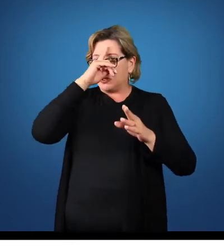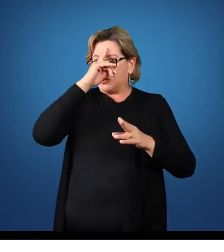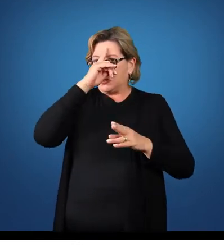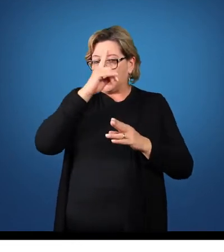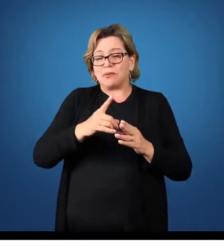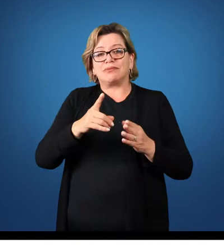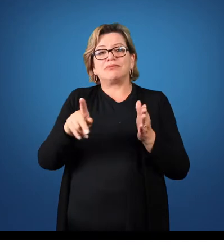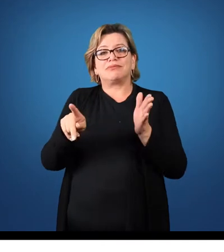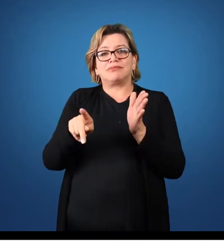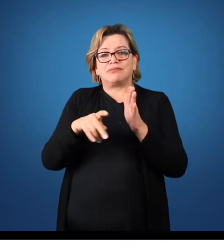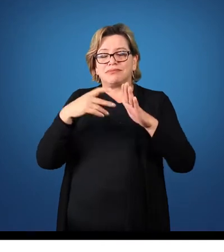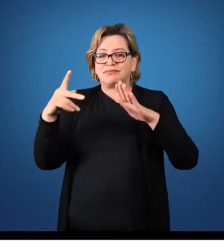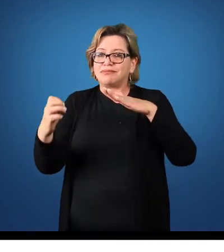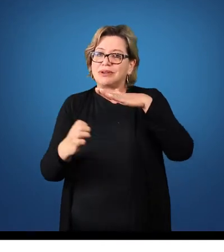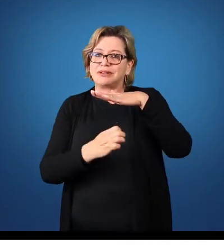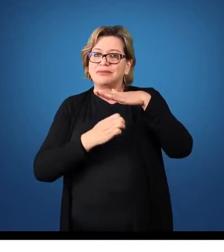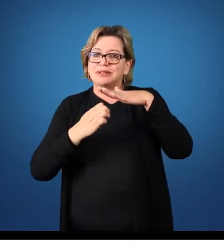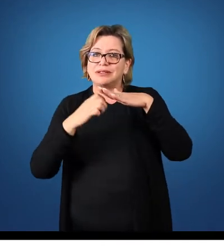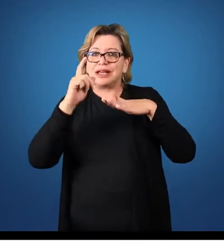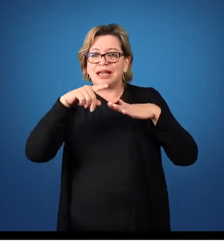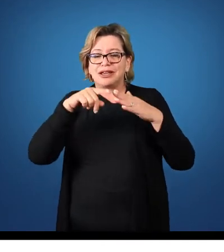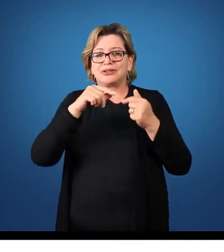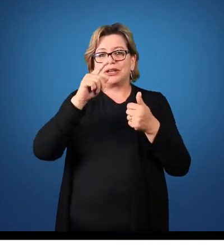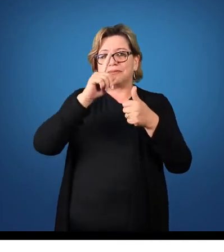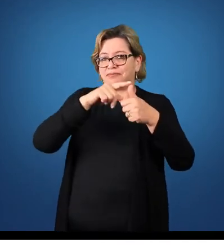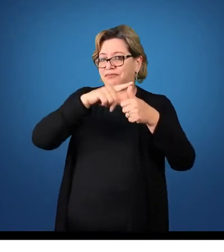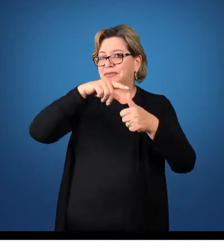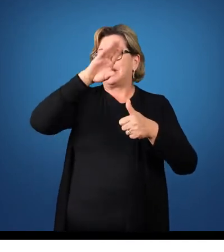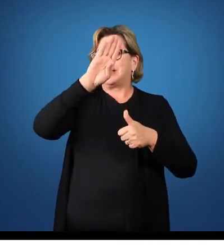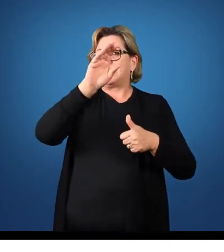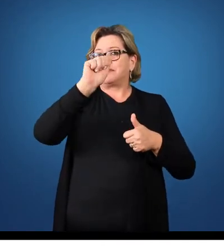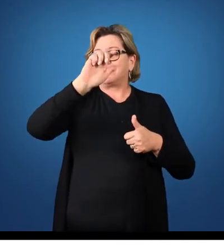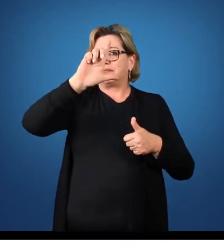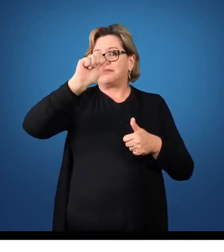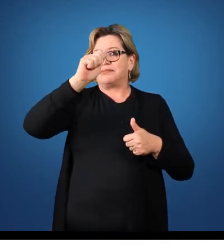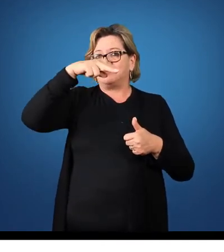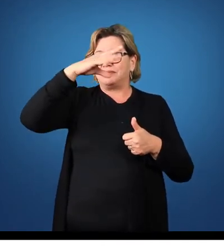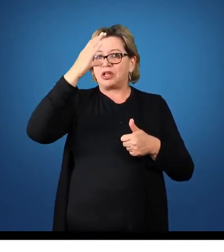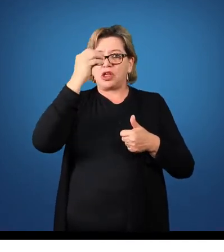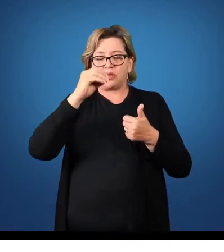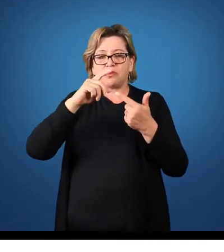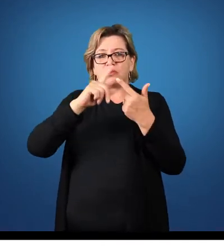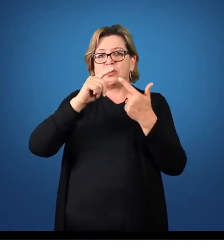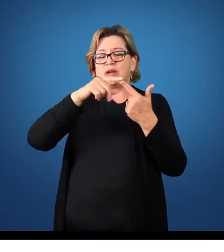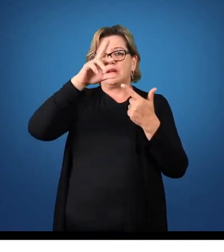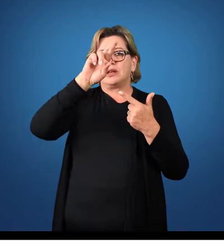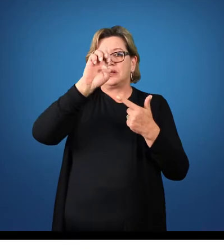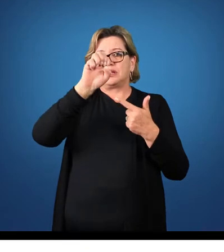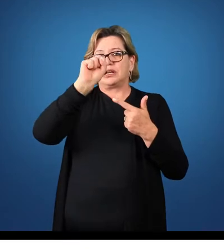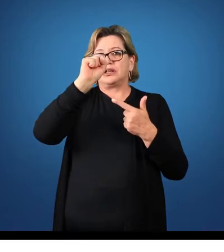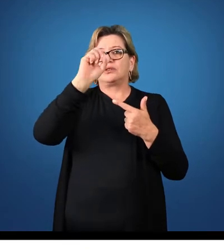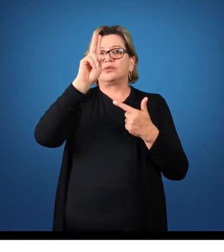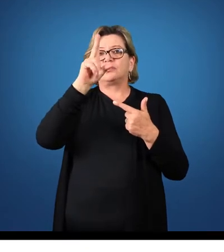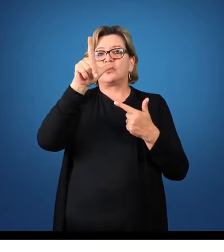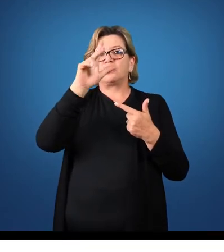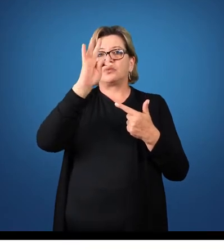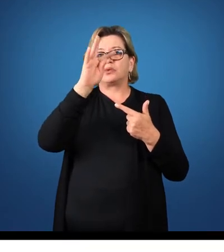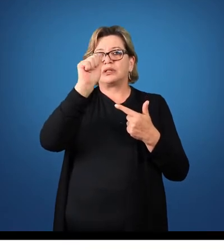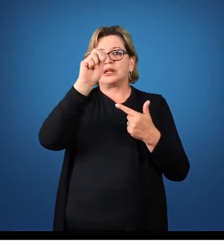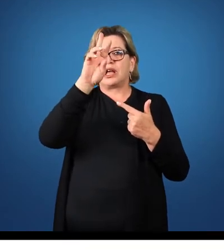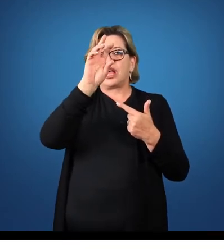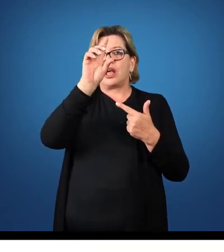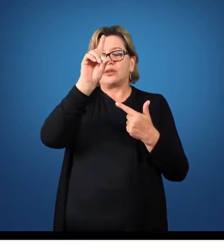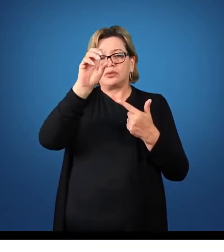para as entidades são o balanço patrimonial, a demonstração do resultado de exercício e a DFC, a